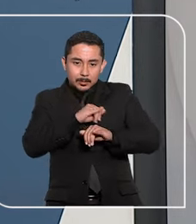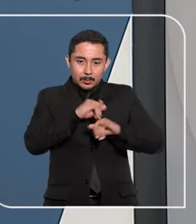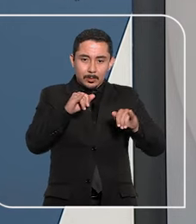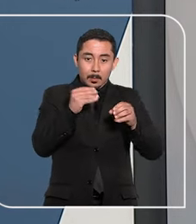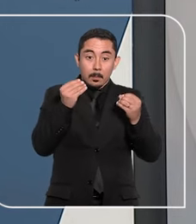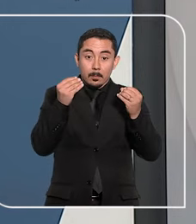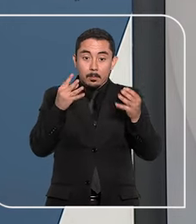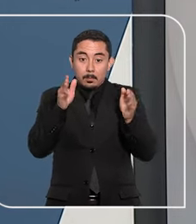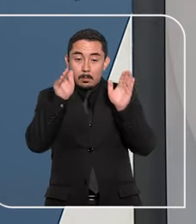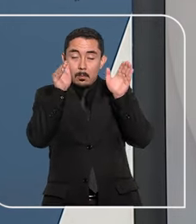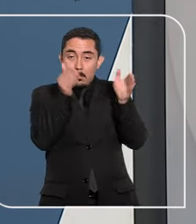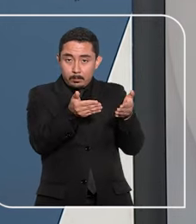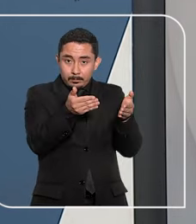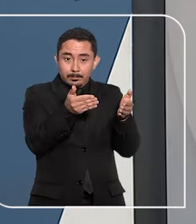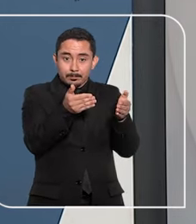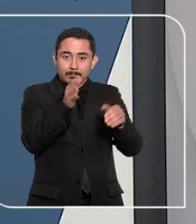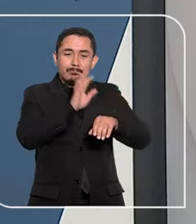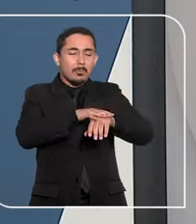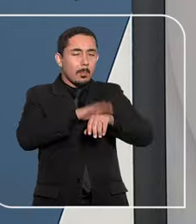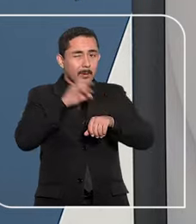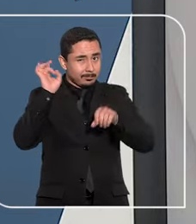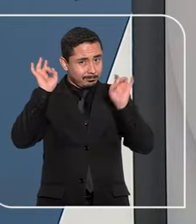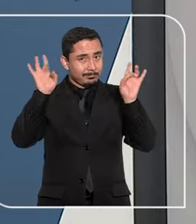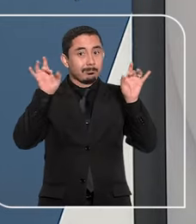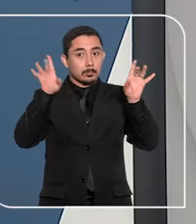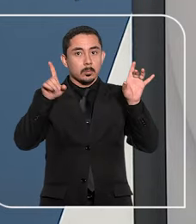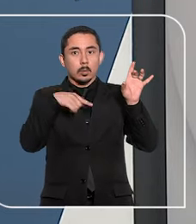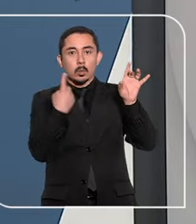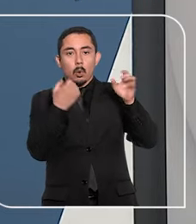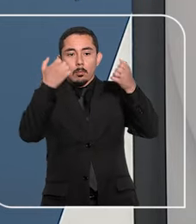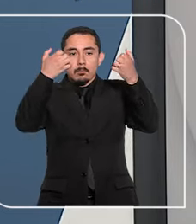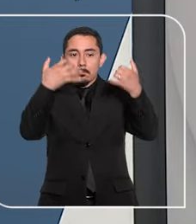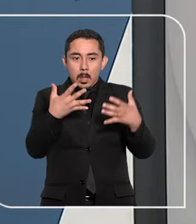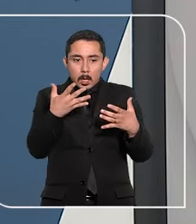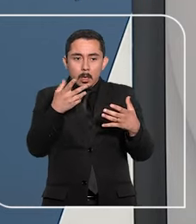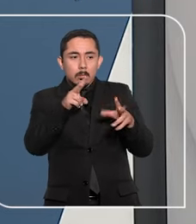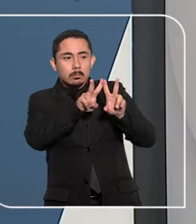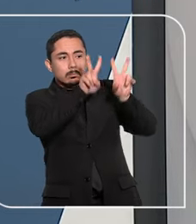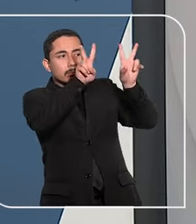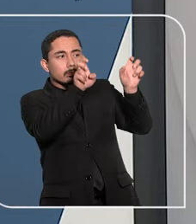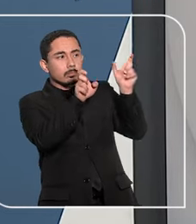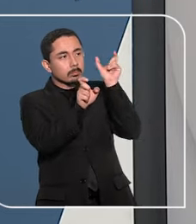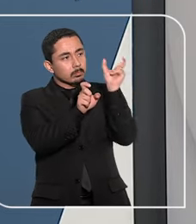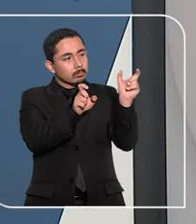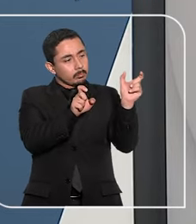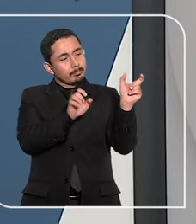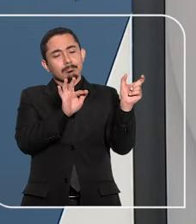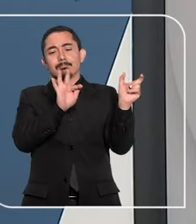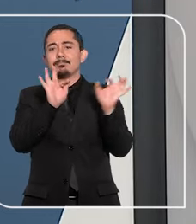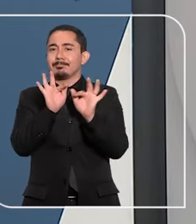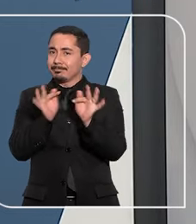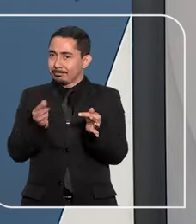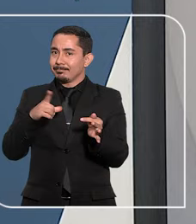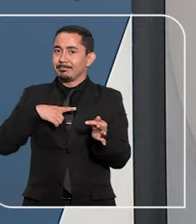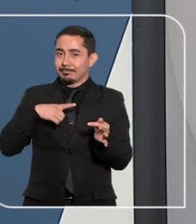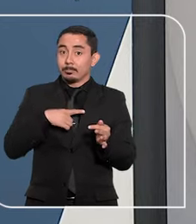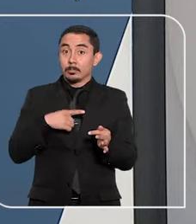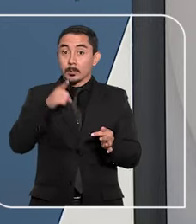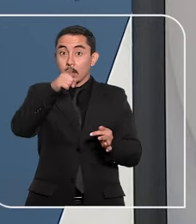no noticiário para focar agora naquele momento especial em que explicamos um conceito jurídico de forma